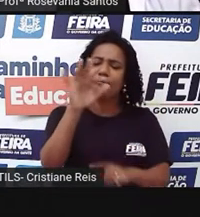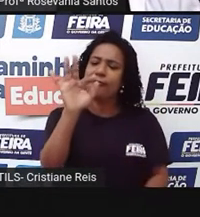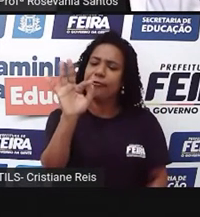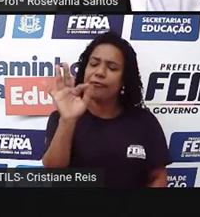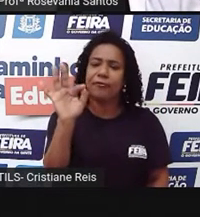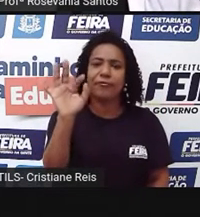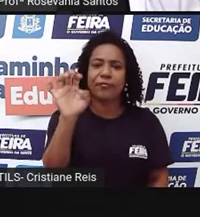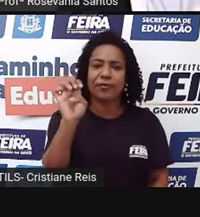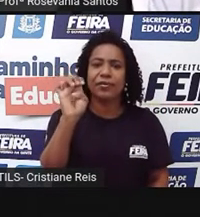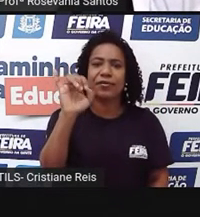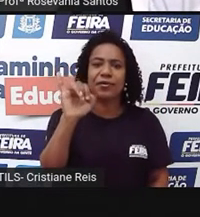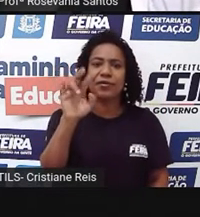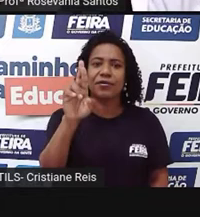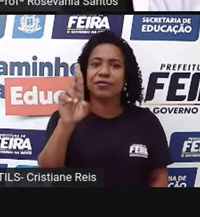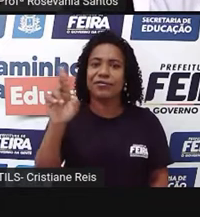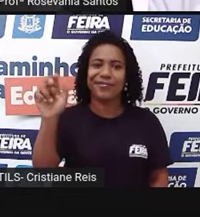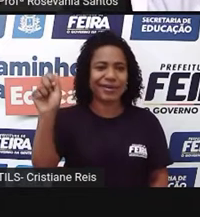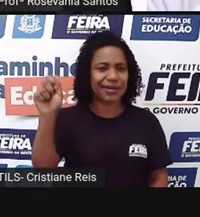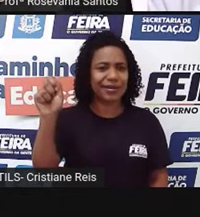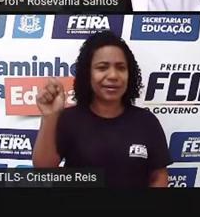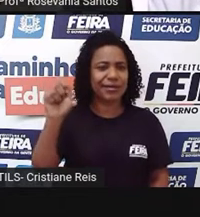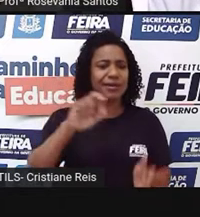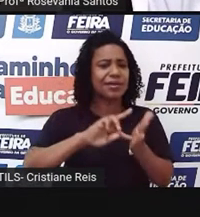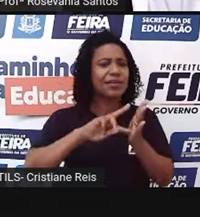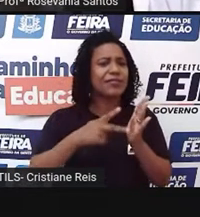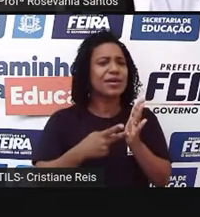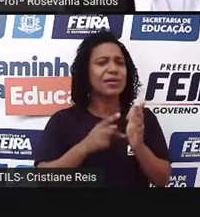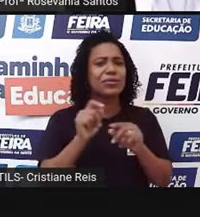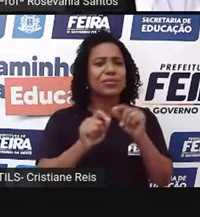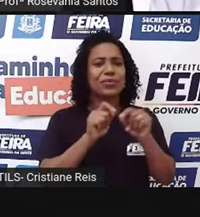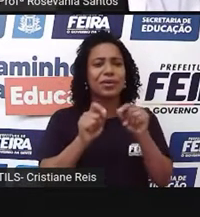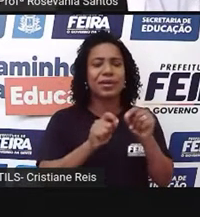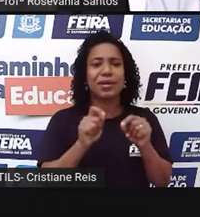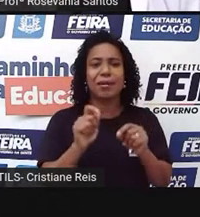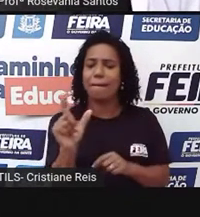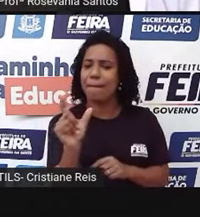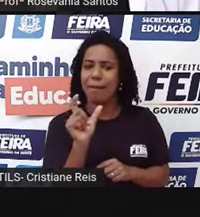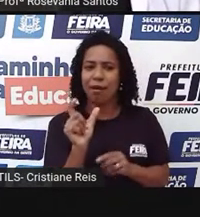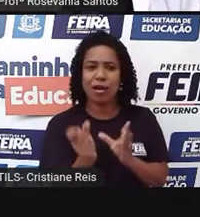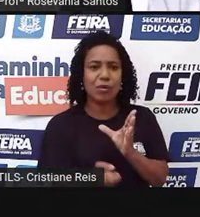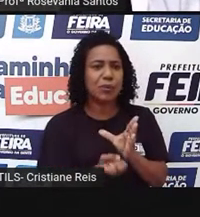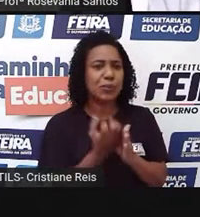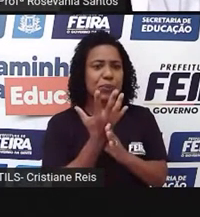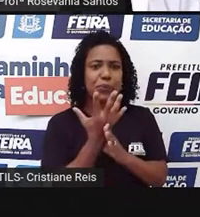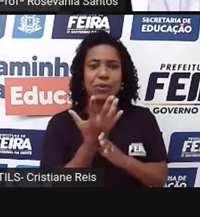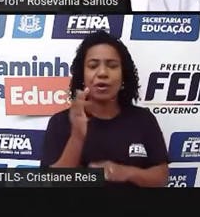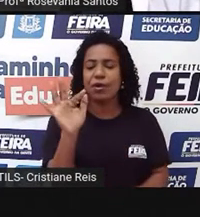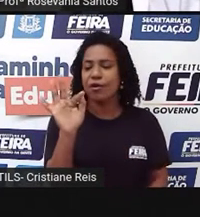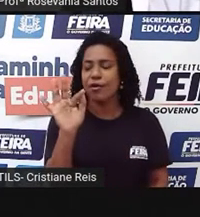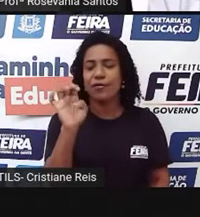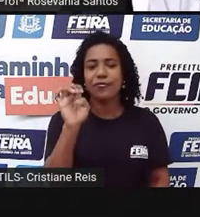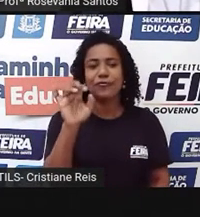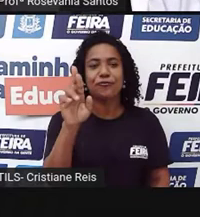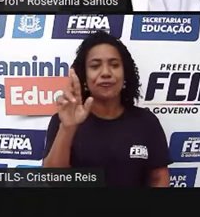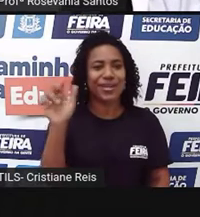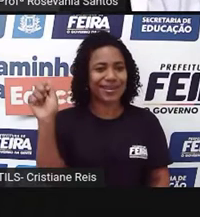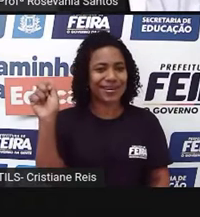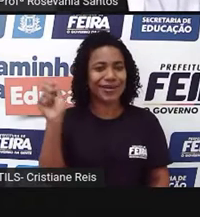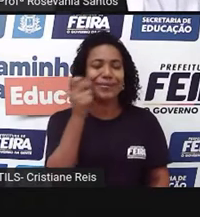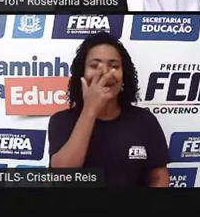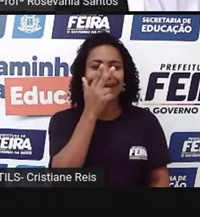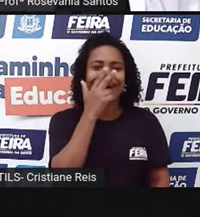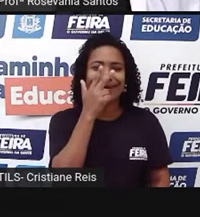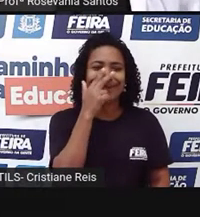né, dessa palavra feira que a gente usa tanto e que, diga-se de passagem, deu nome pra nossa cidade, né, Feira de